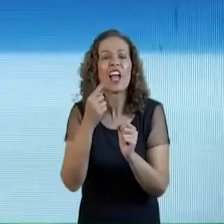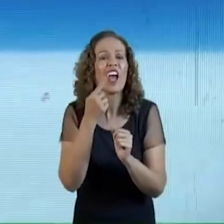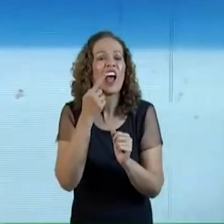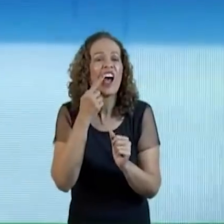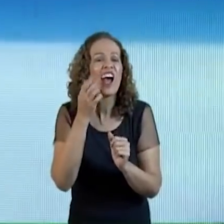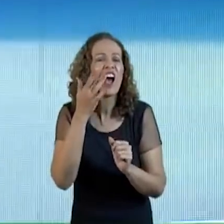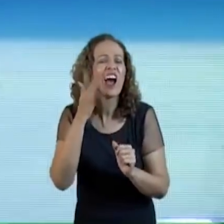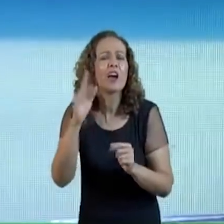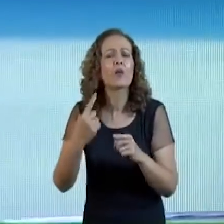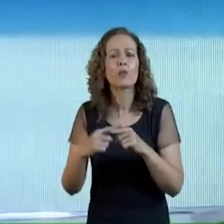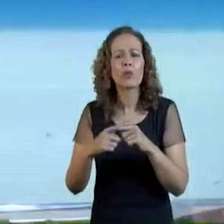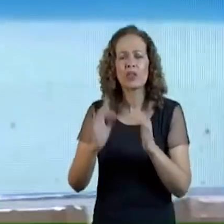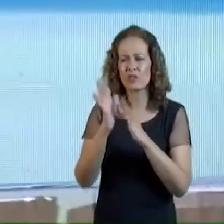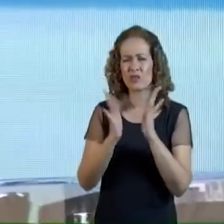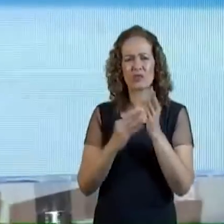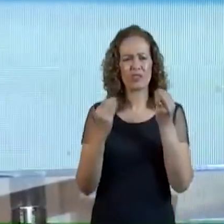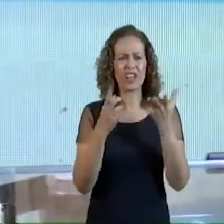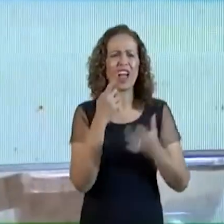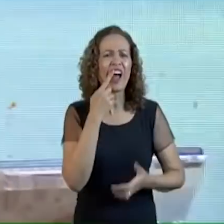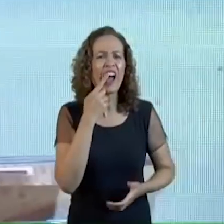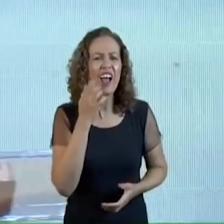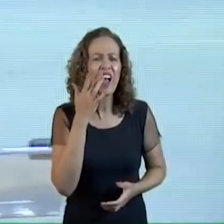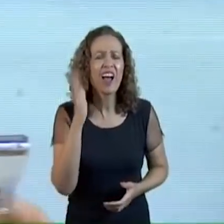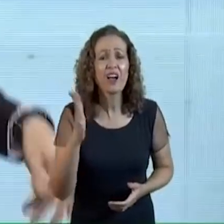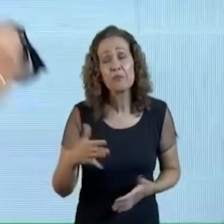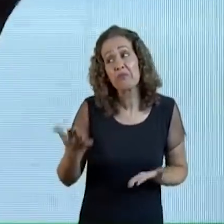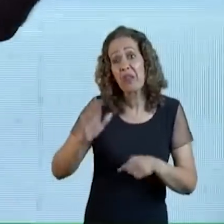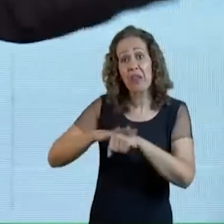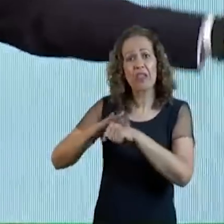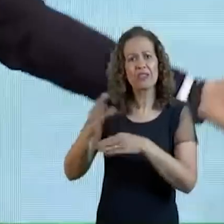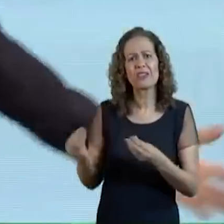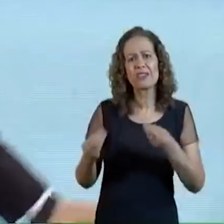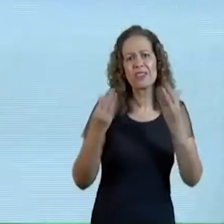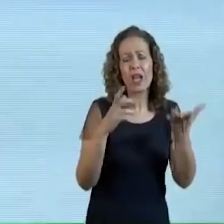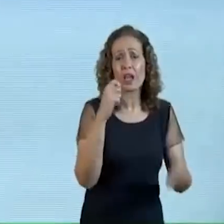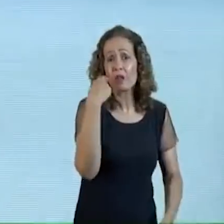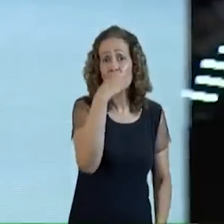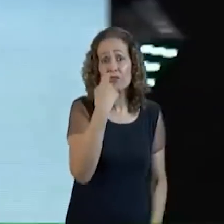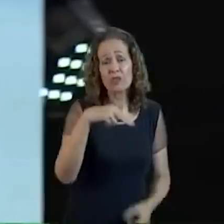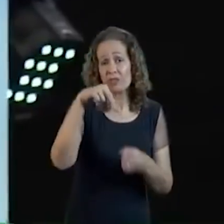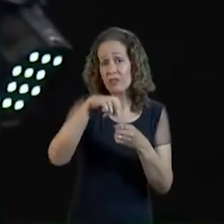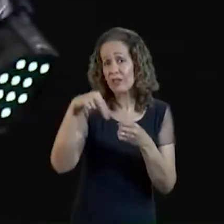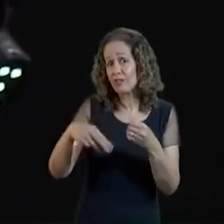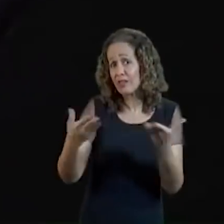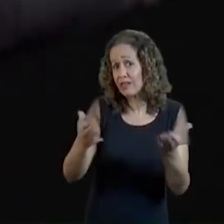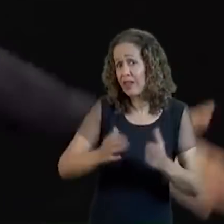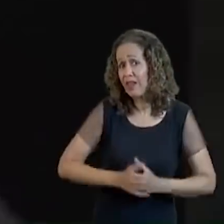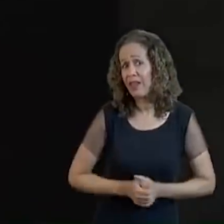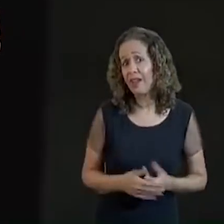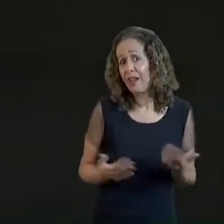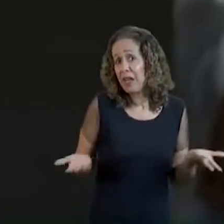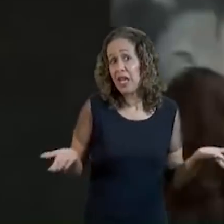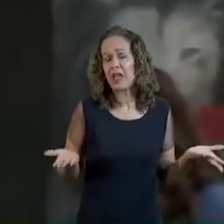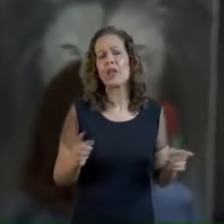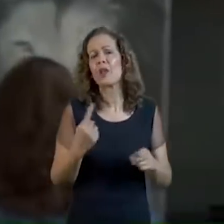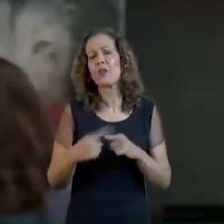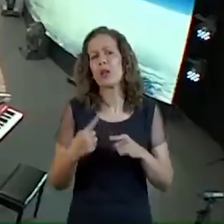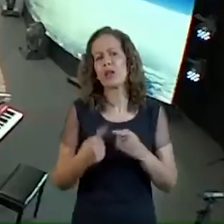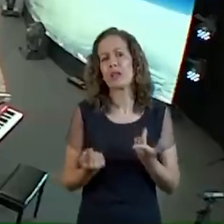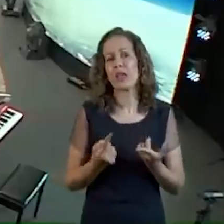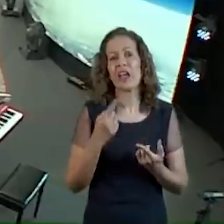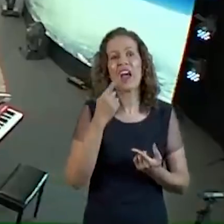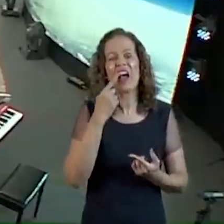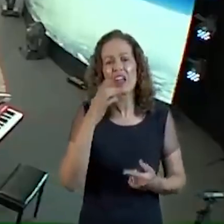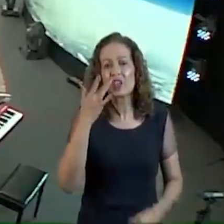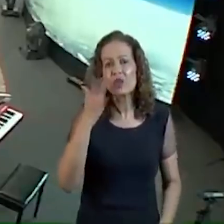Não sei para que Jesus Dá dente de ouro para os outros Mas é ele que dá Ele é o dentista de Nazaré Mas acho que é para morder A orelha do capeta Sei lá